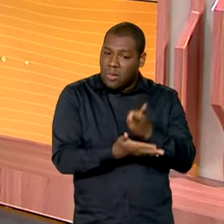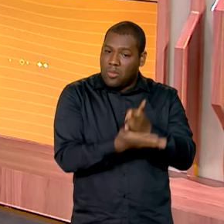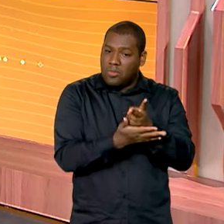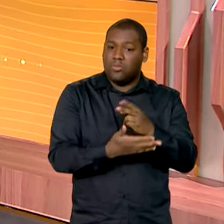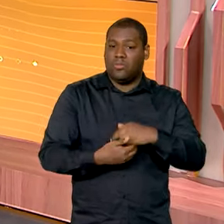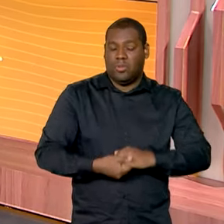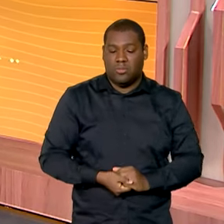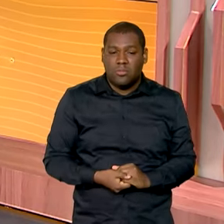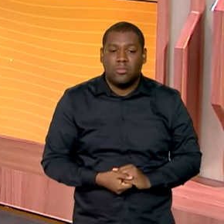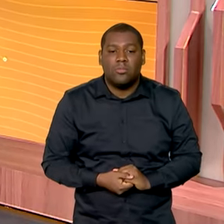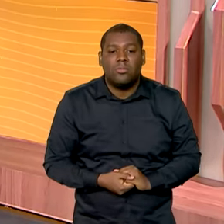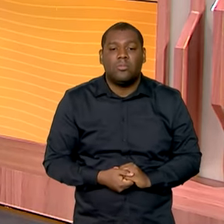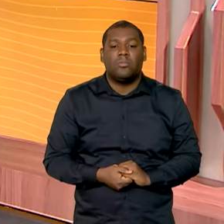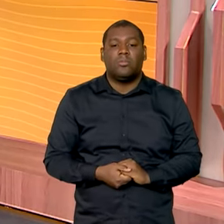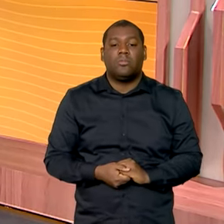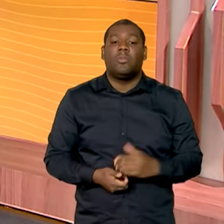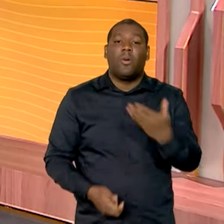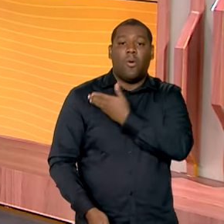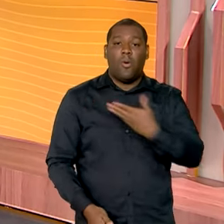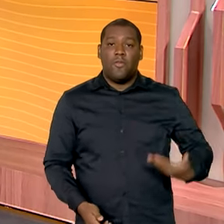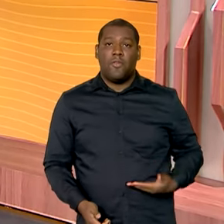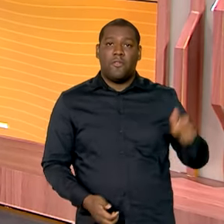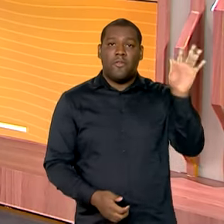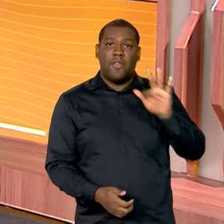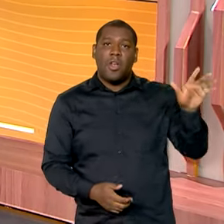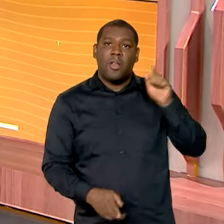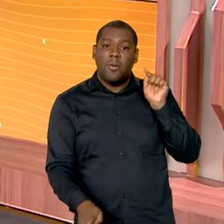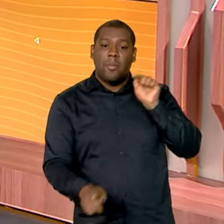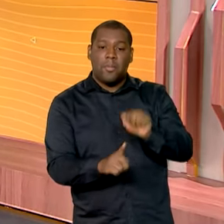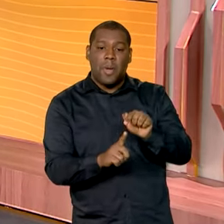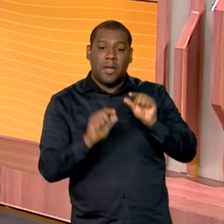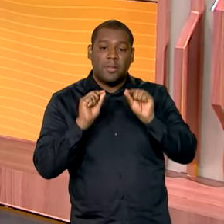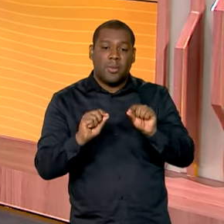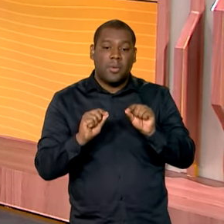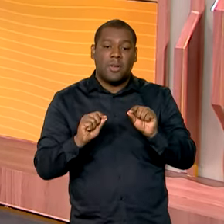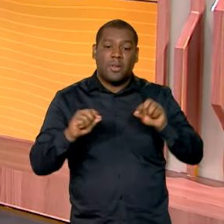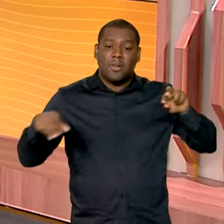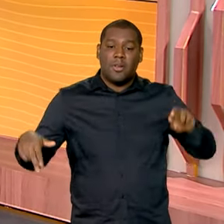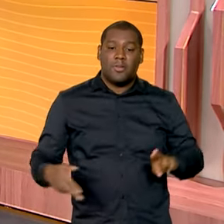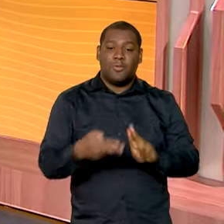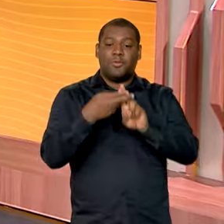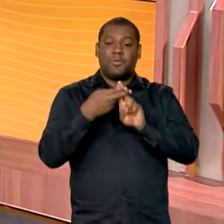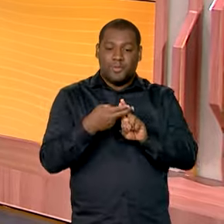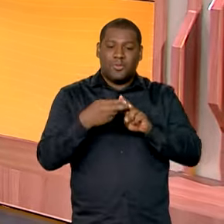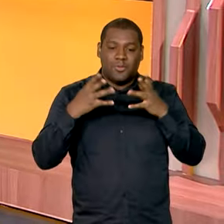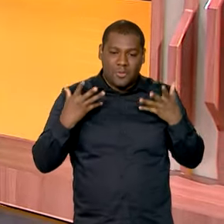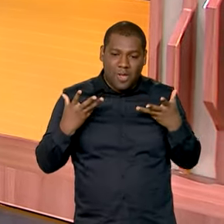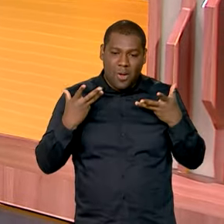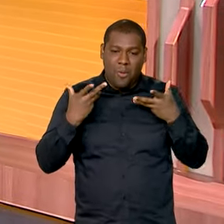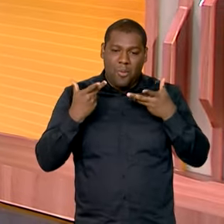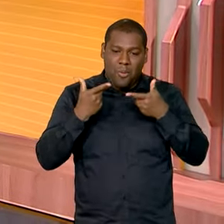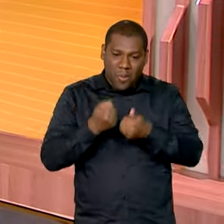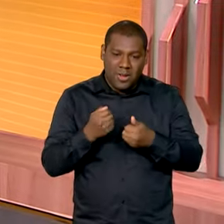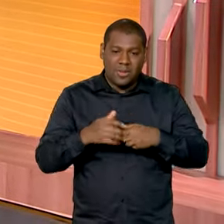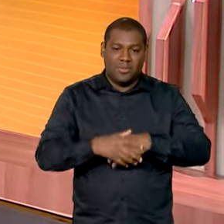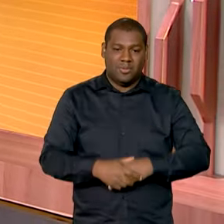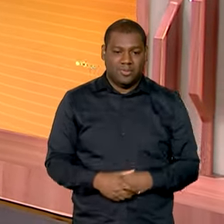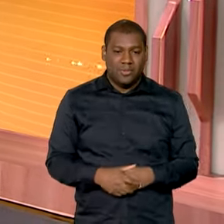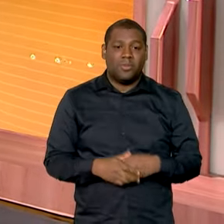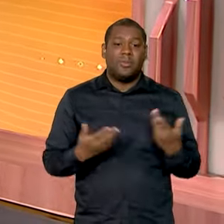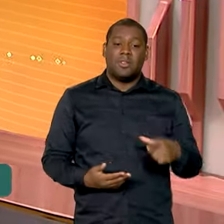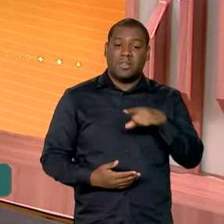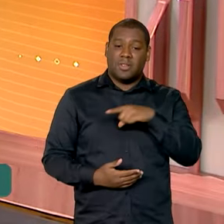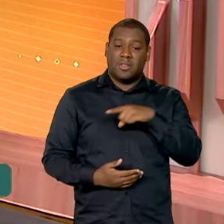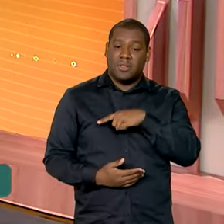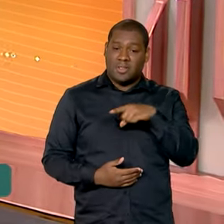E olha, uma das prioridades do governo federal é garantir um sistema de saúde mais eficiente. E para isso, os serviços de